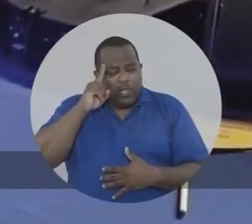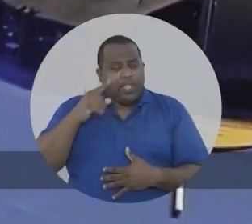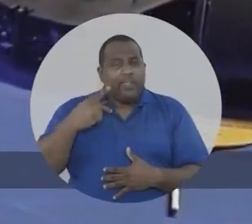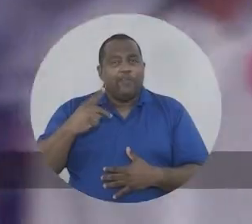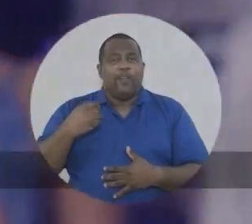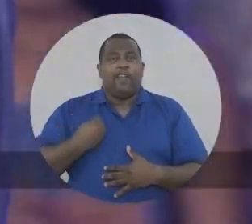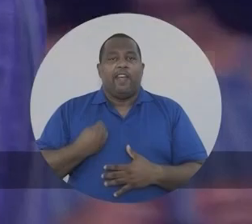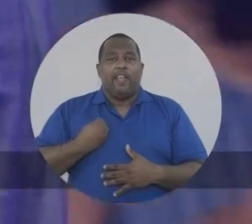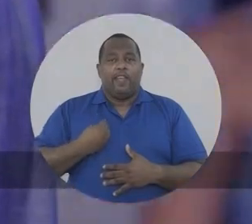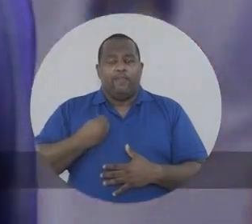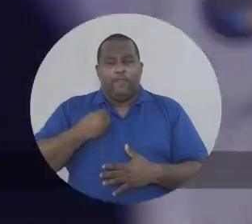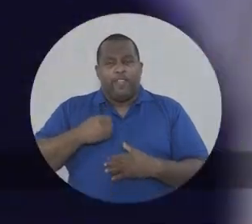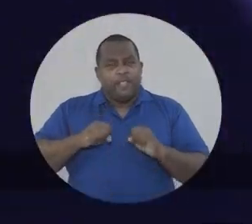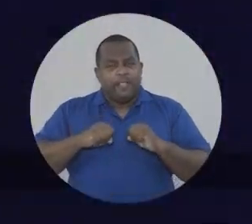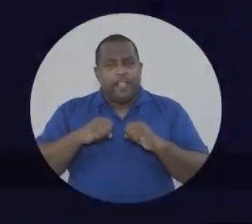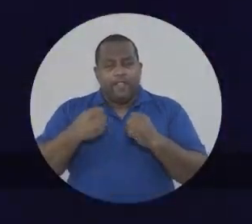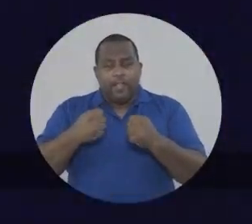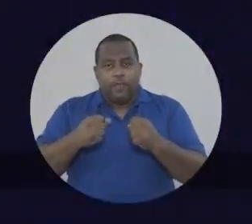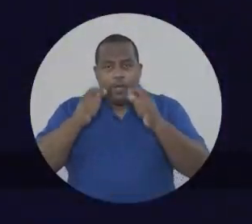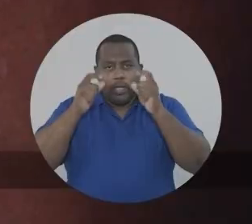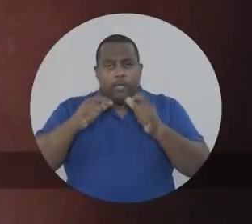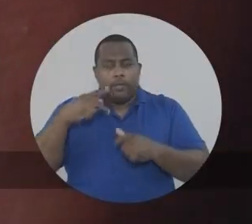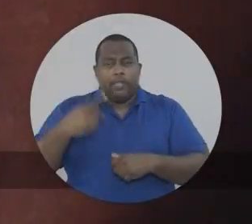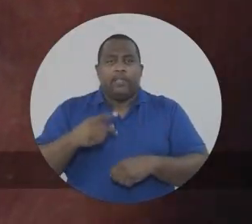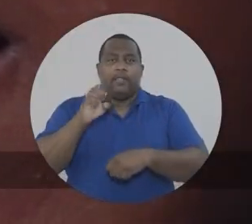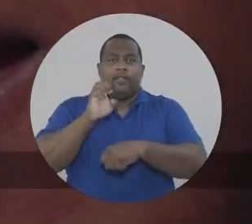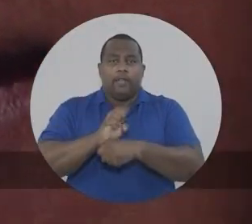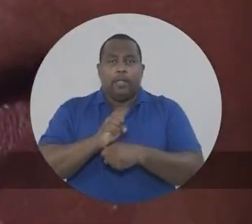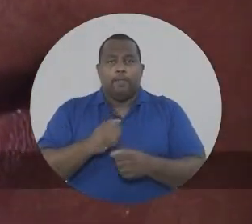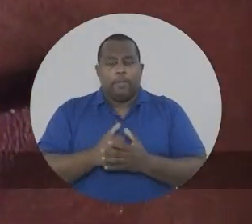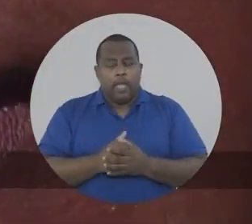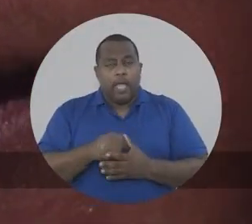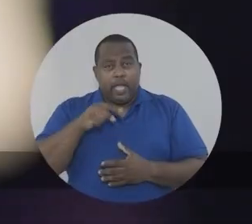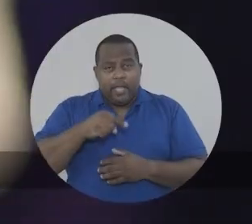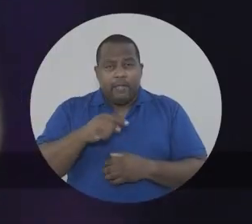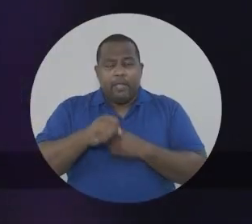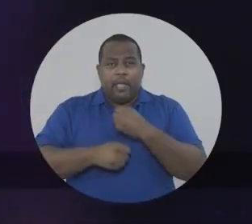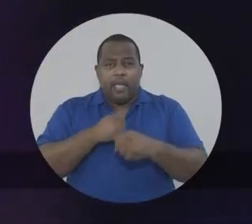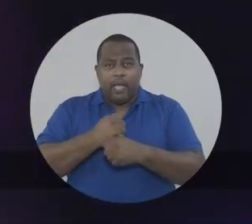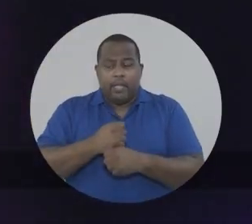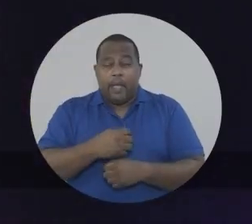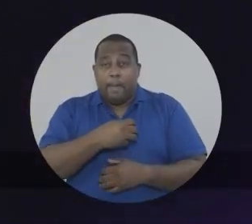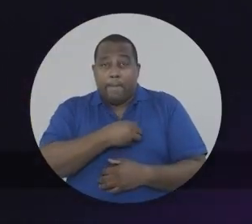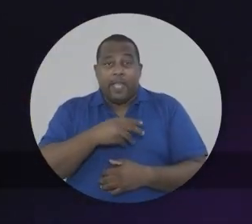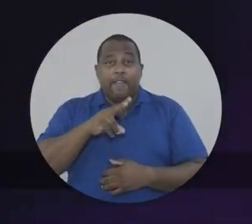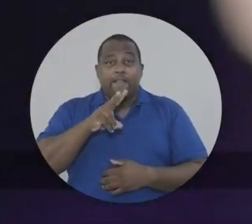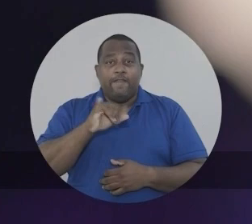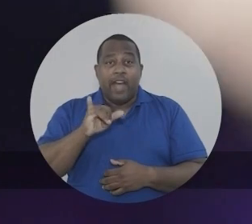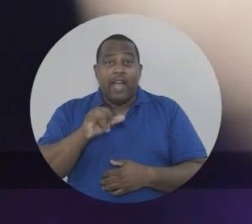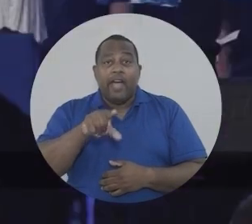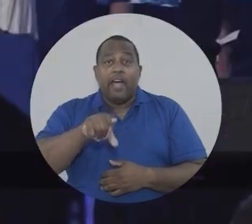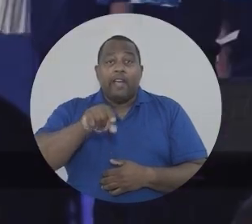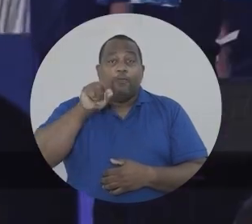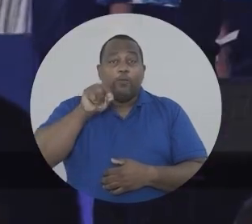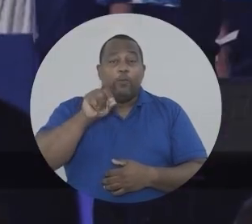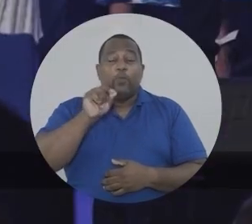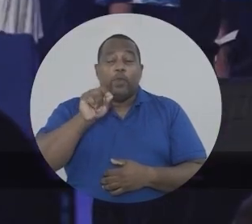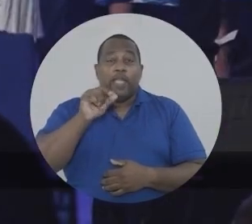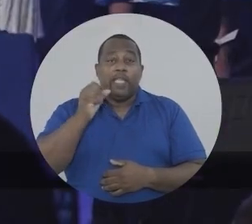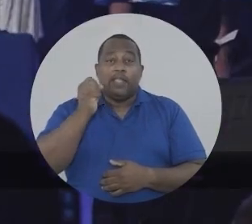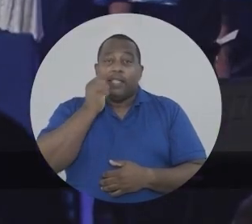os dias da sua vida para defender os interesses desse estado. Esse ano, a Bahia vai